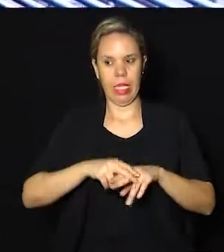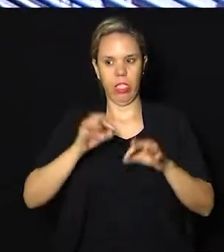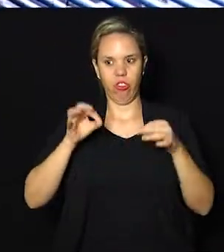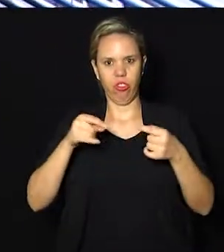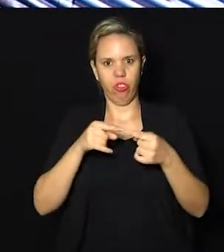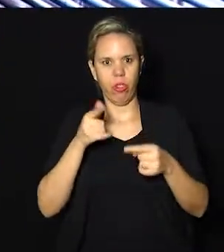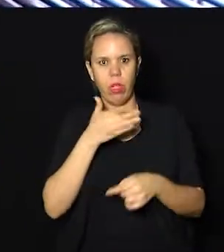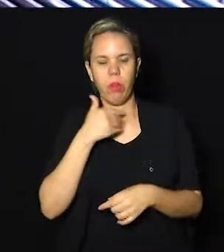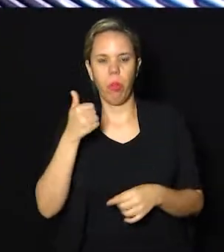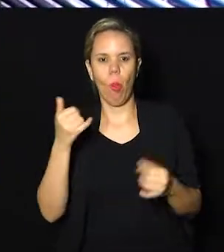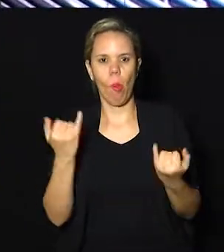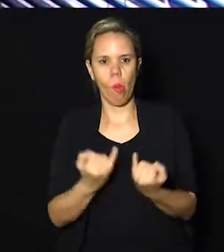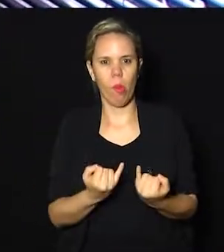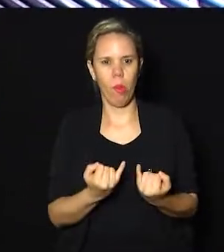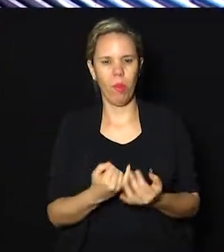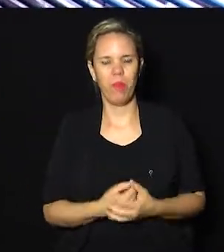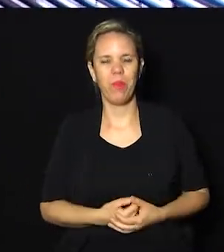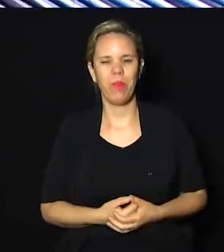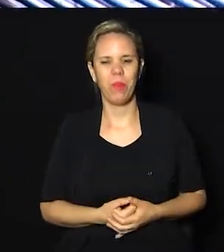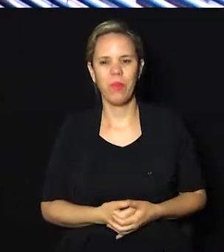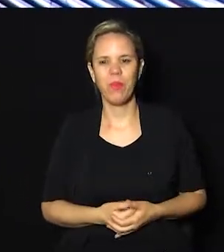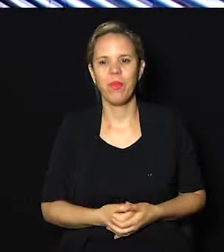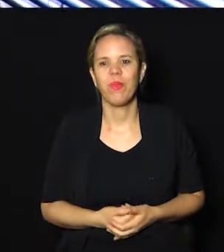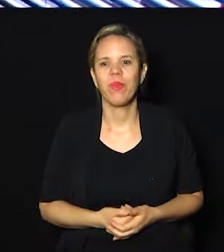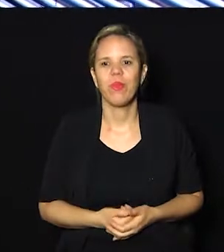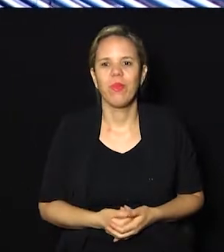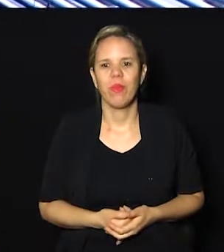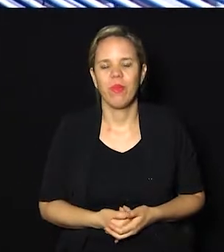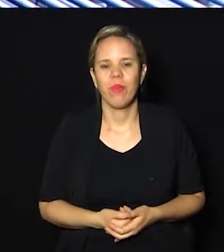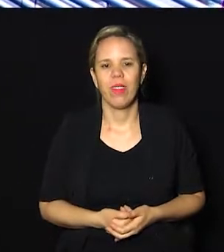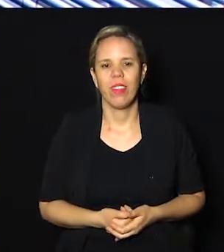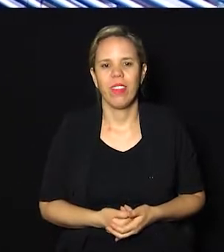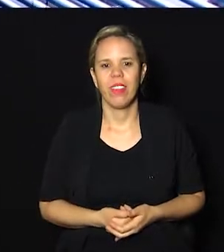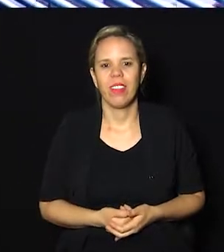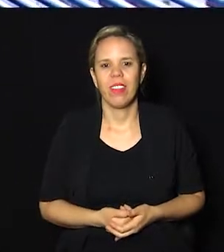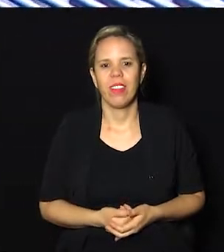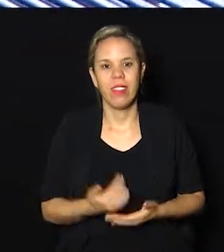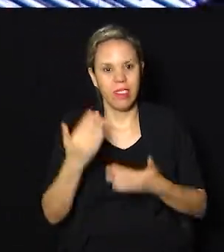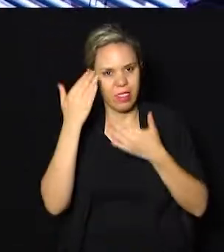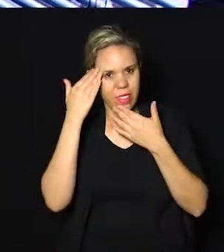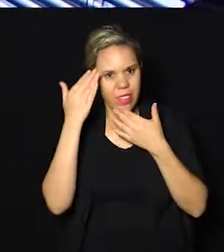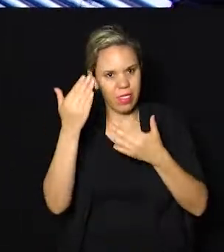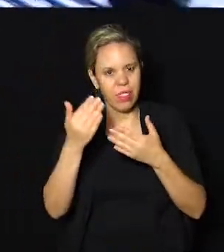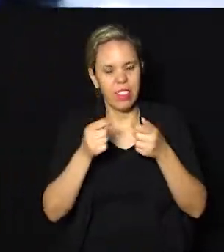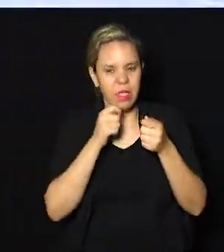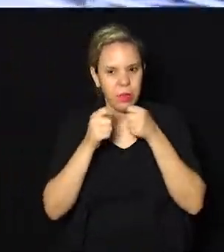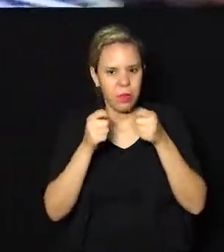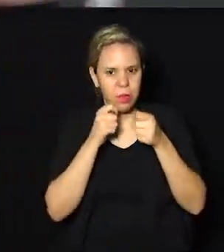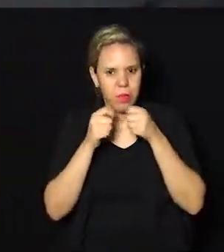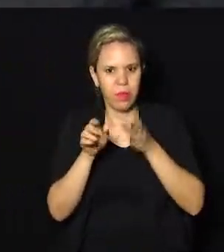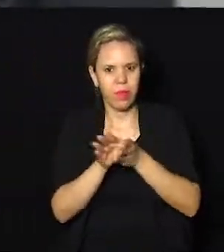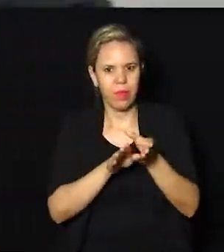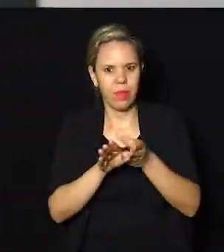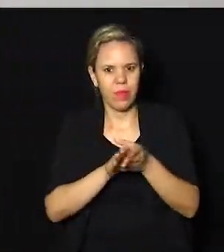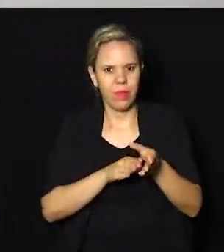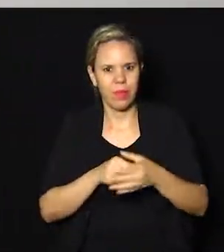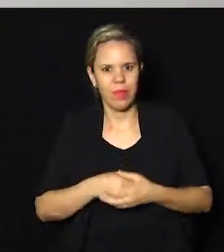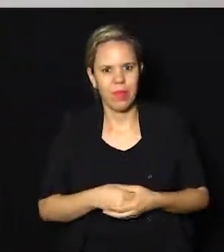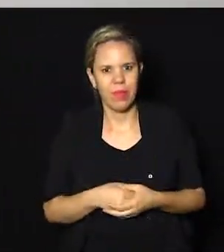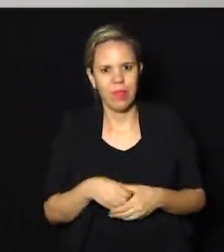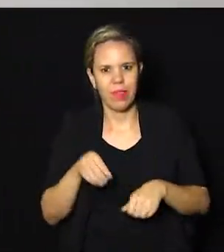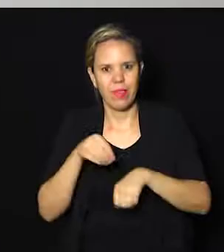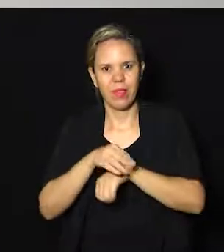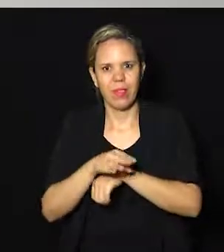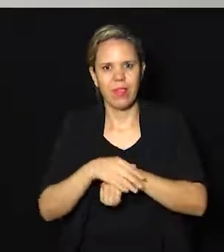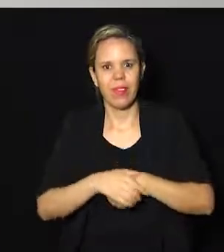endireita, a pessoa até sai um pouquinho melhor, tá? Beleza. Muito obrigado pela entrevista e pelas dicas aí. Deixa eu só